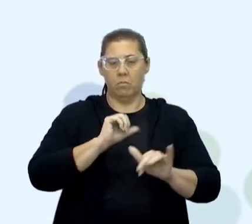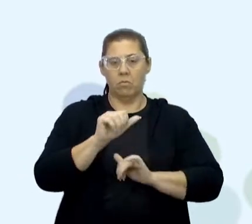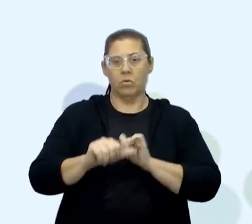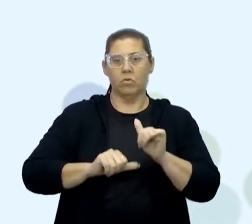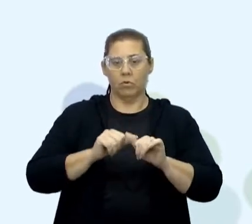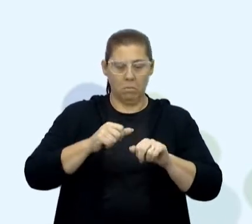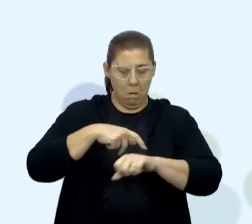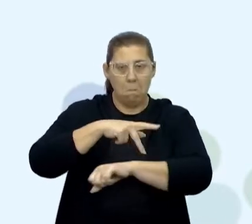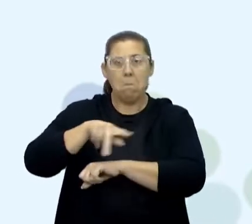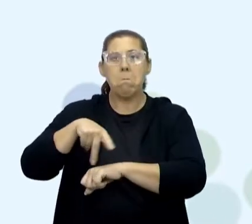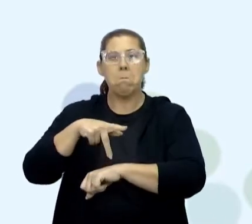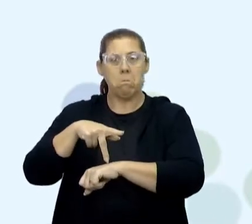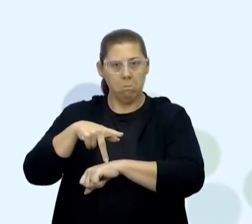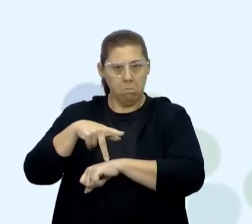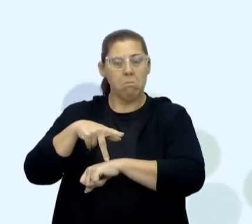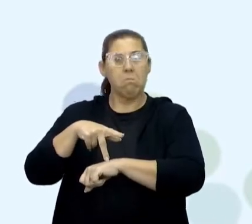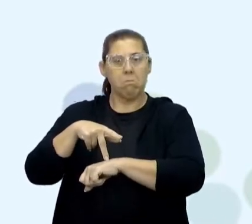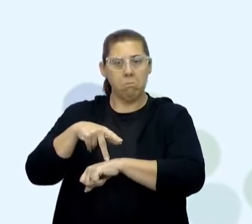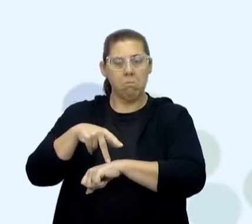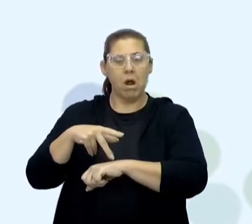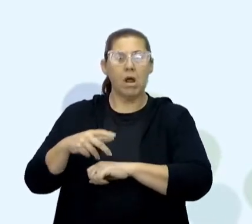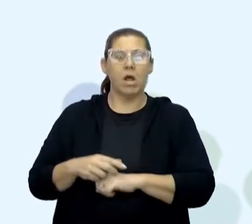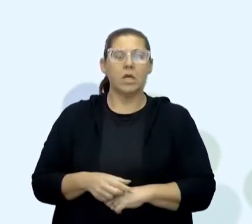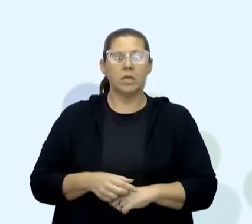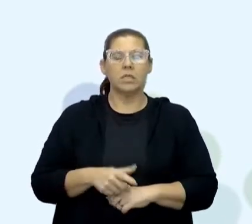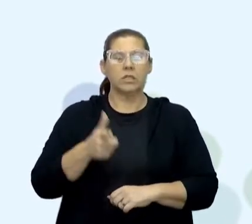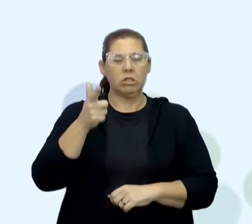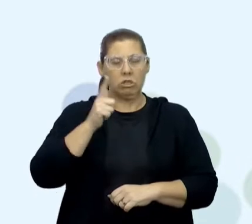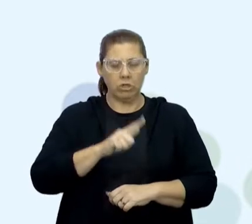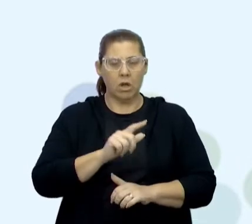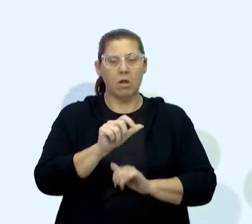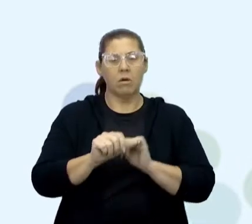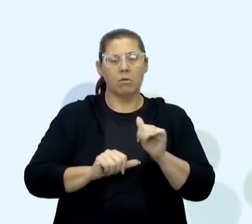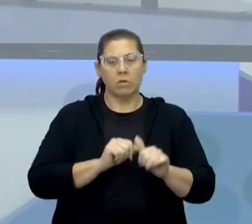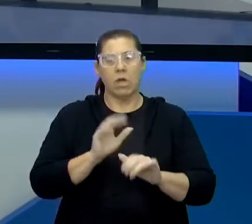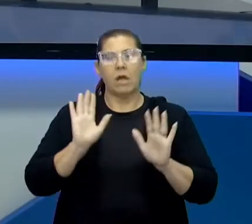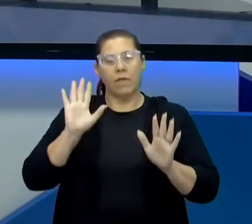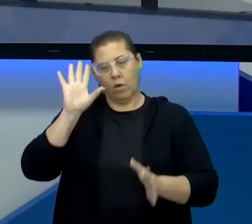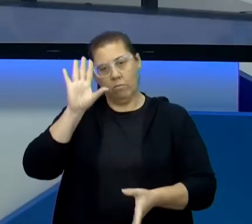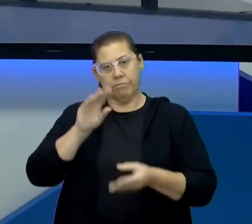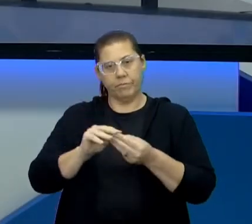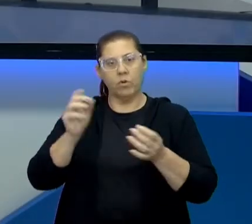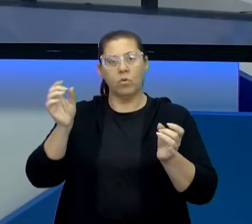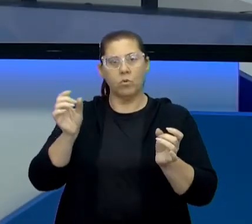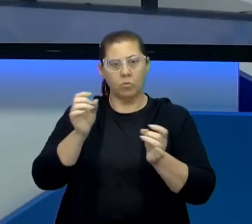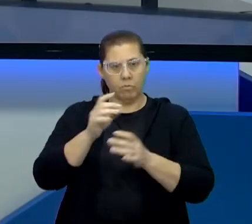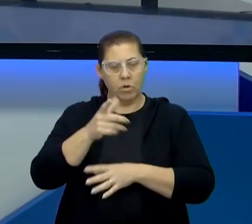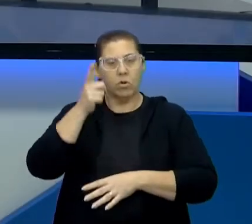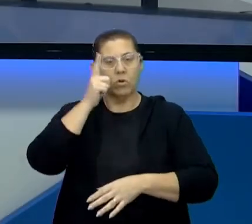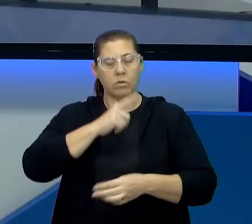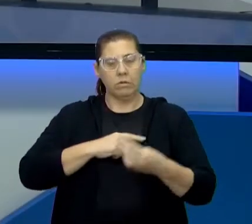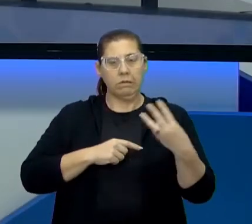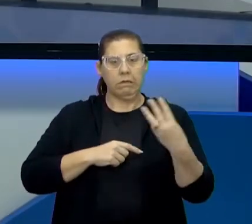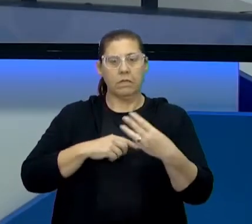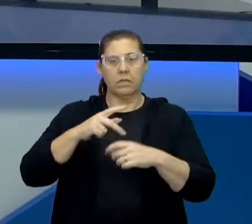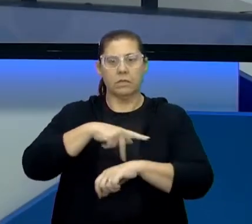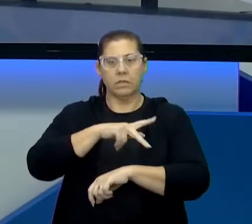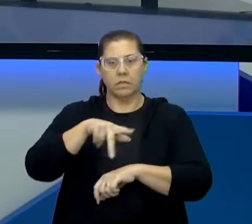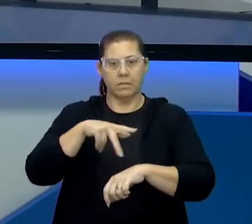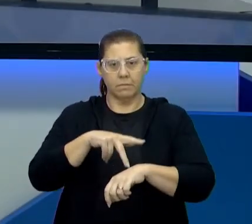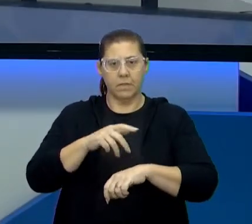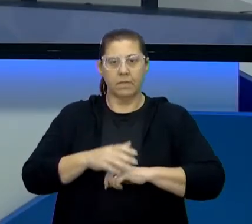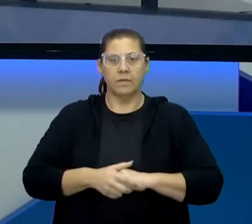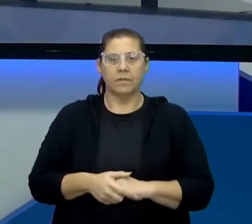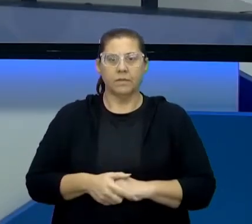país, né? Já trocou de país duas vezes e aí até se concretizar de ir aí para esse terceiro país. É isso aí, né?